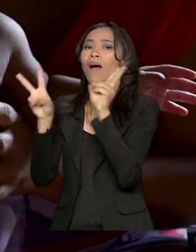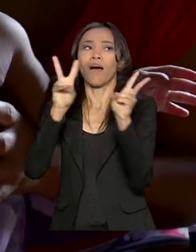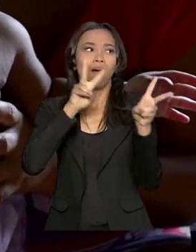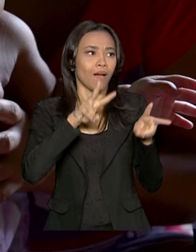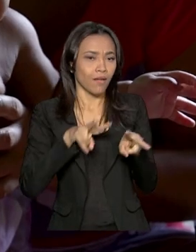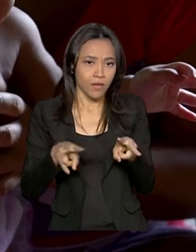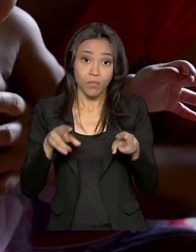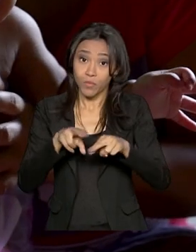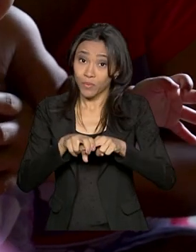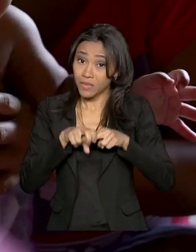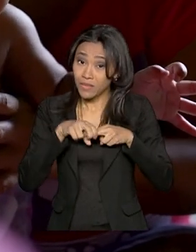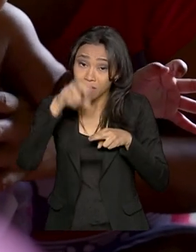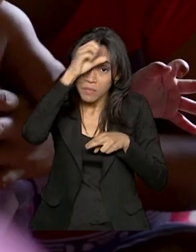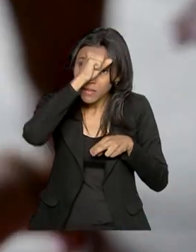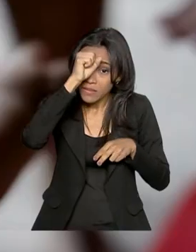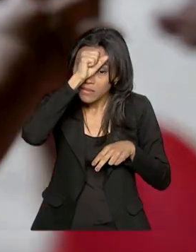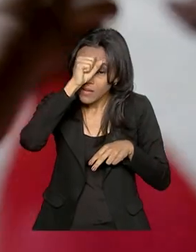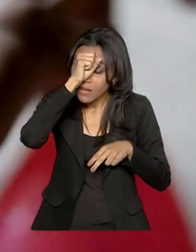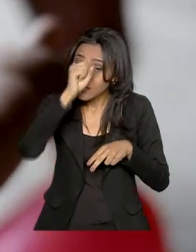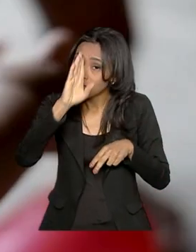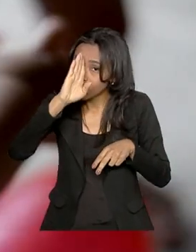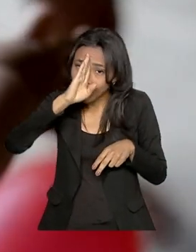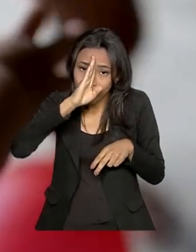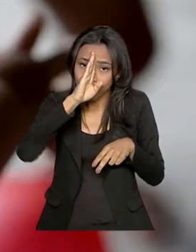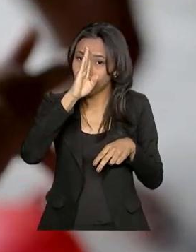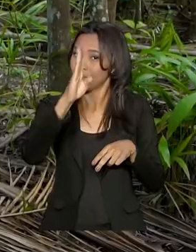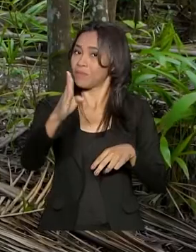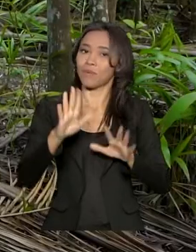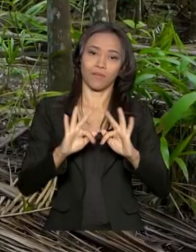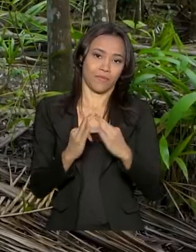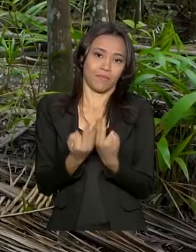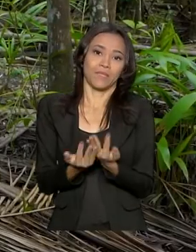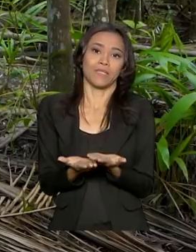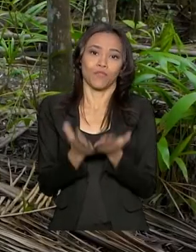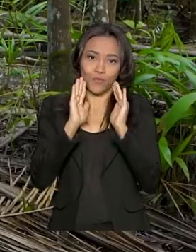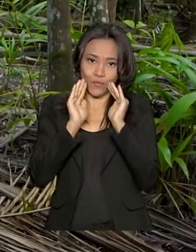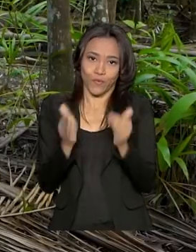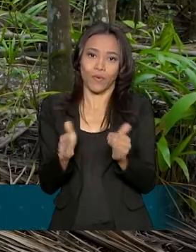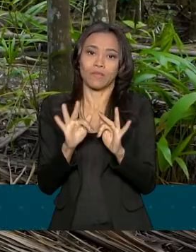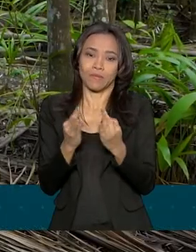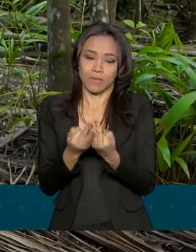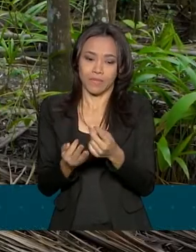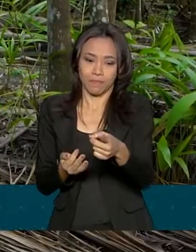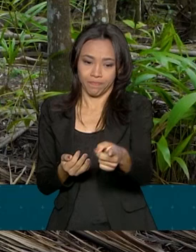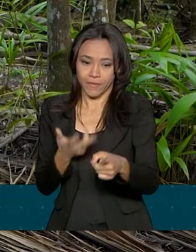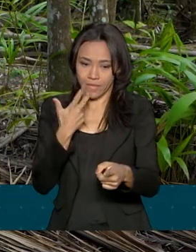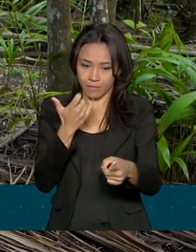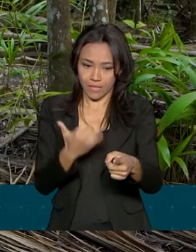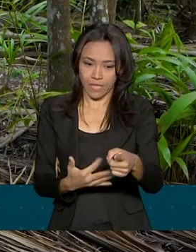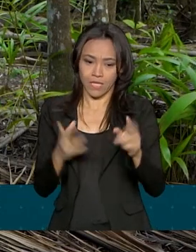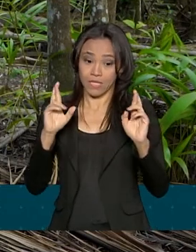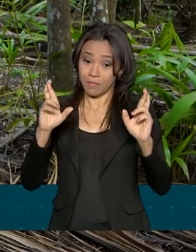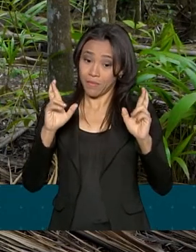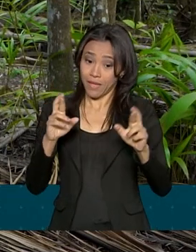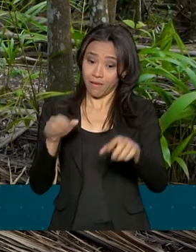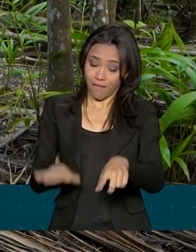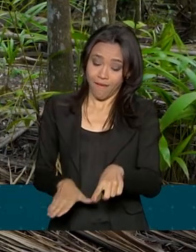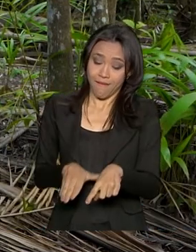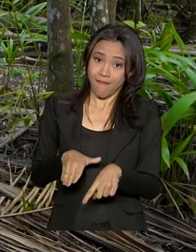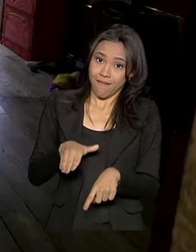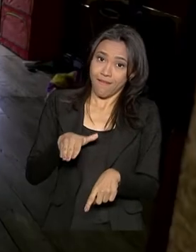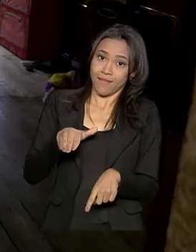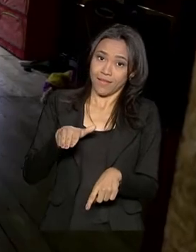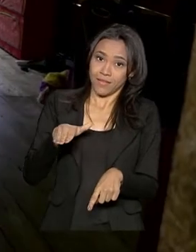Por isso, o aprendizado deve ser prioridade para a família. Eu espero que ela cresça assim como ela está crescendo,